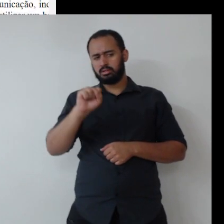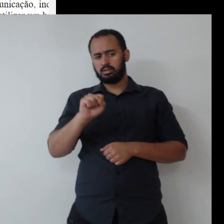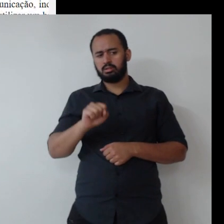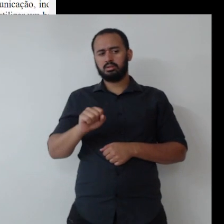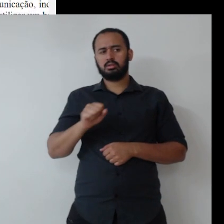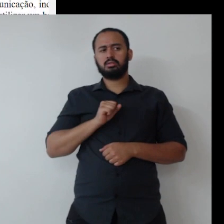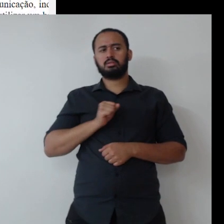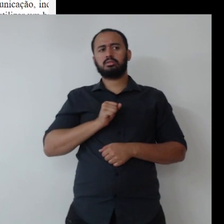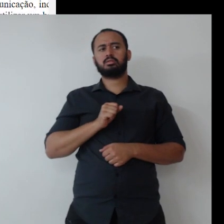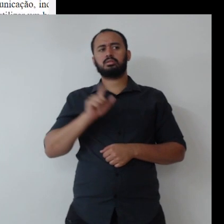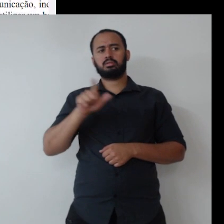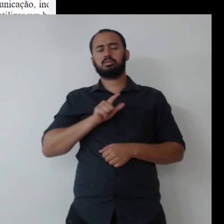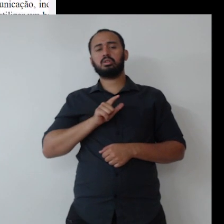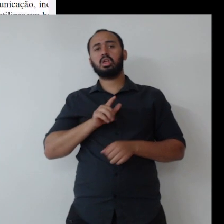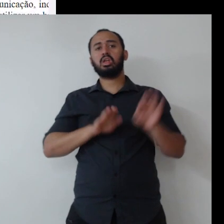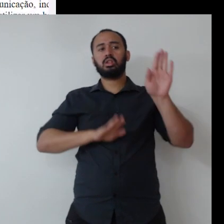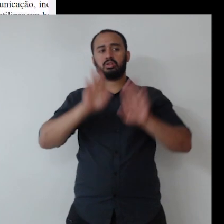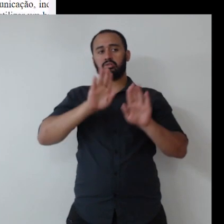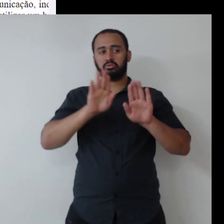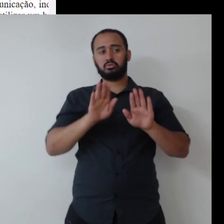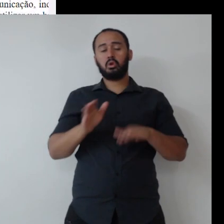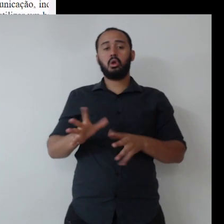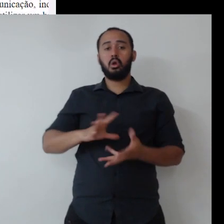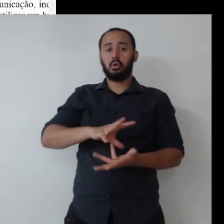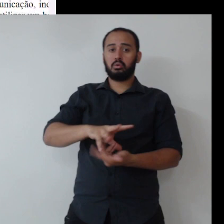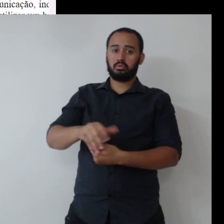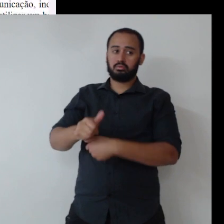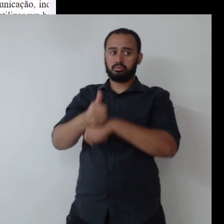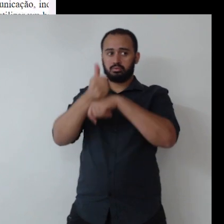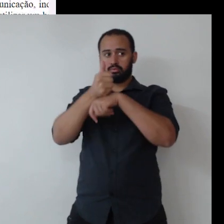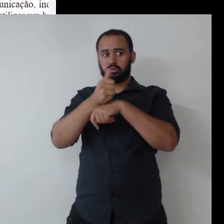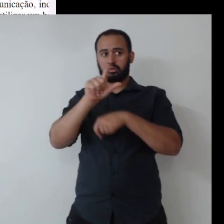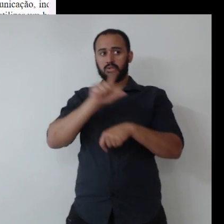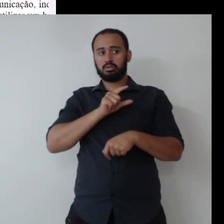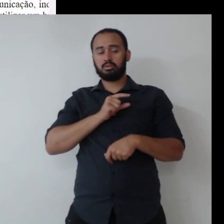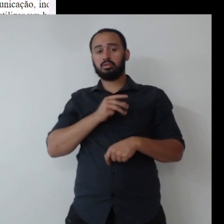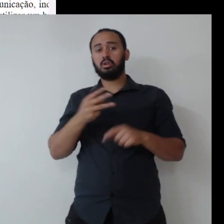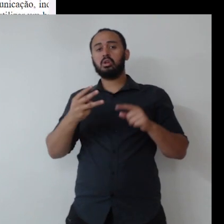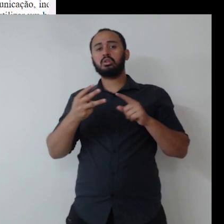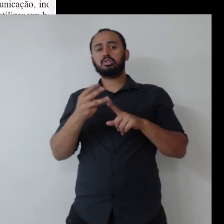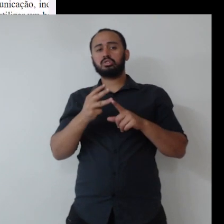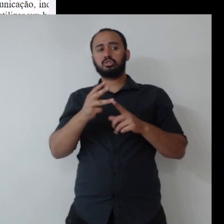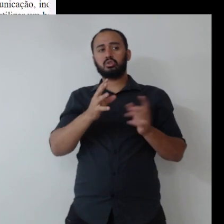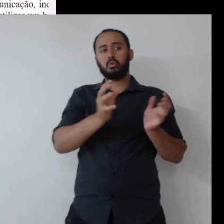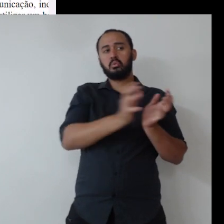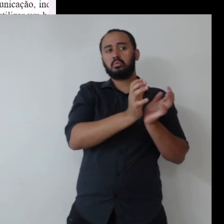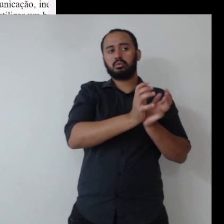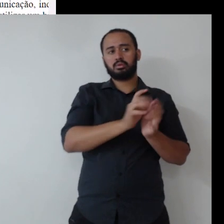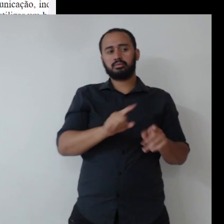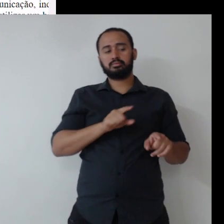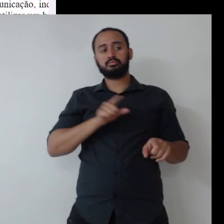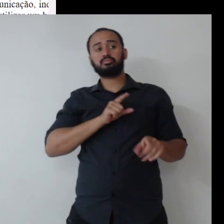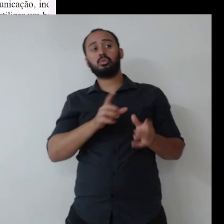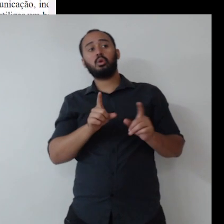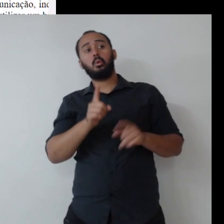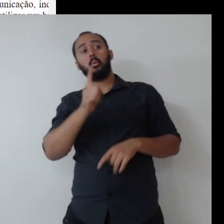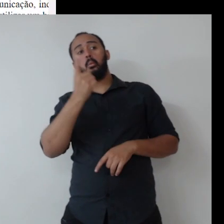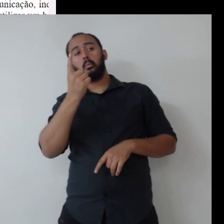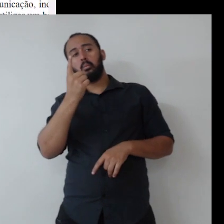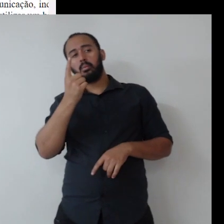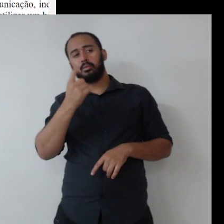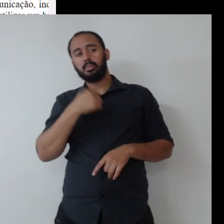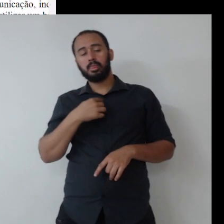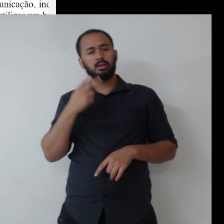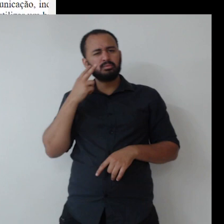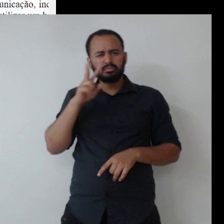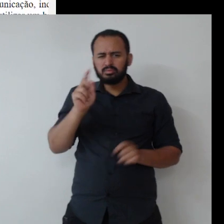Esse tem o manual de licitações sustentáveis do TREF, da terceira região, do CNJ. E tem um também aqui que eu não estou